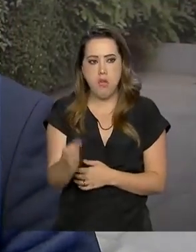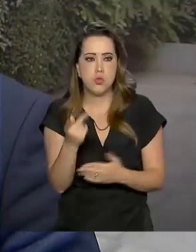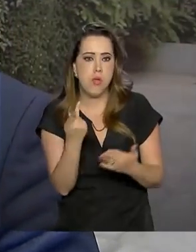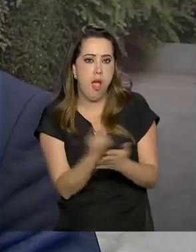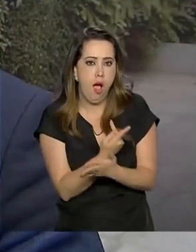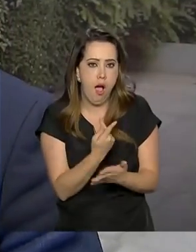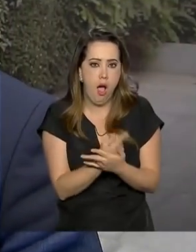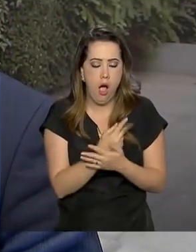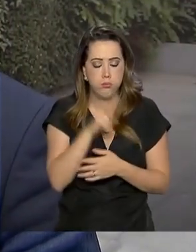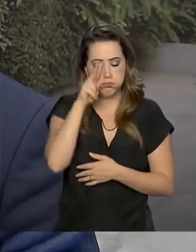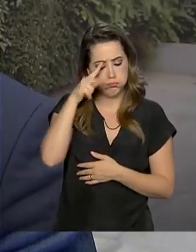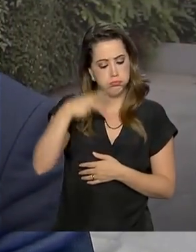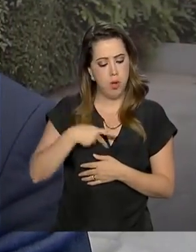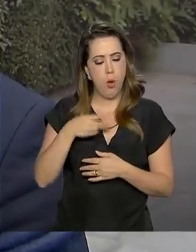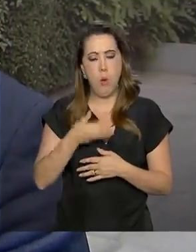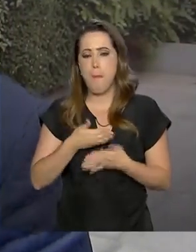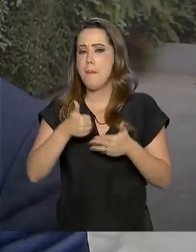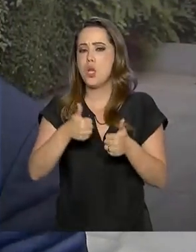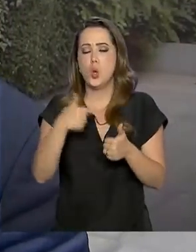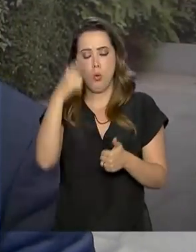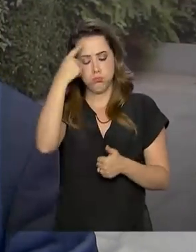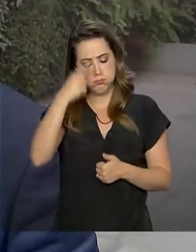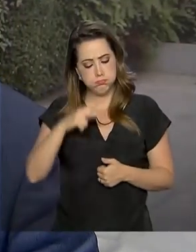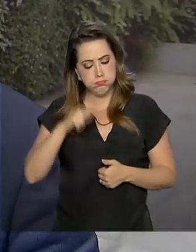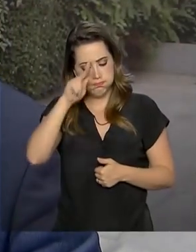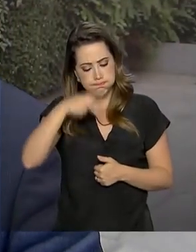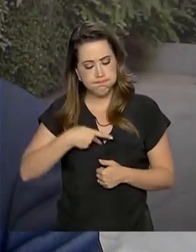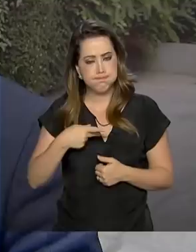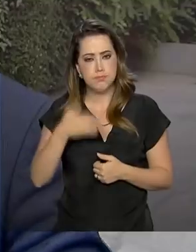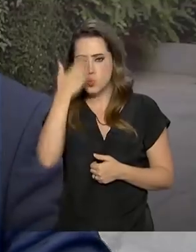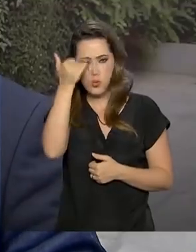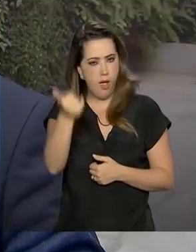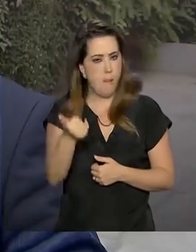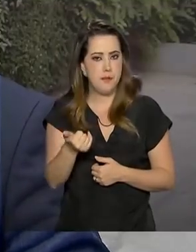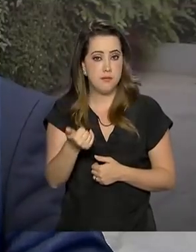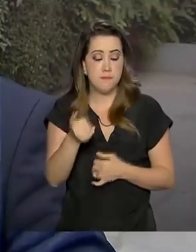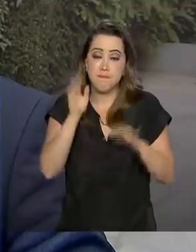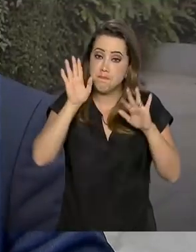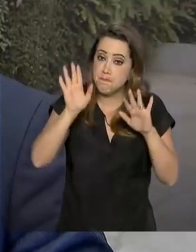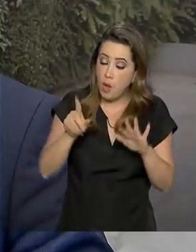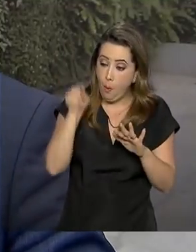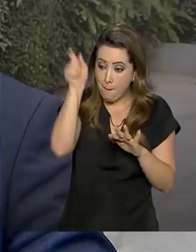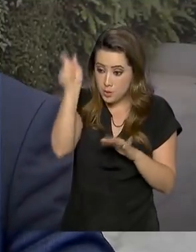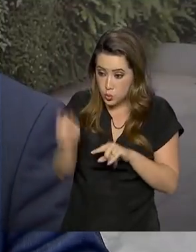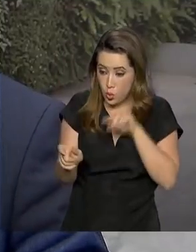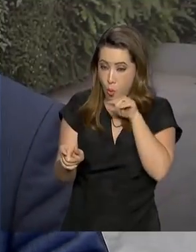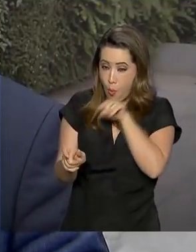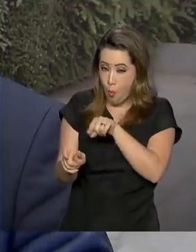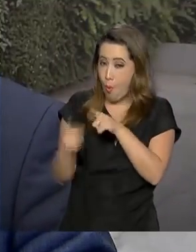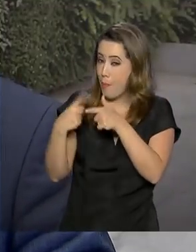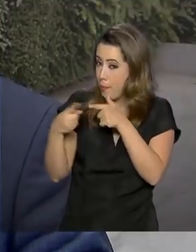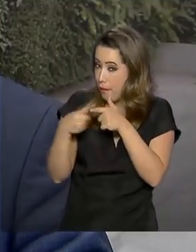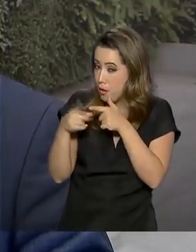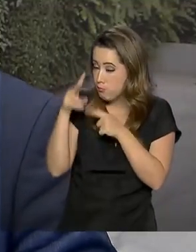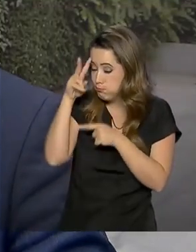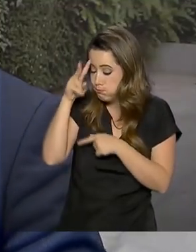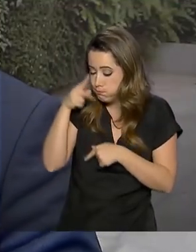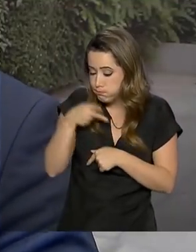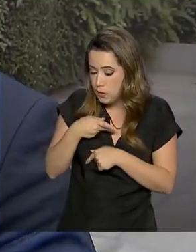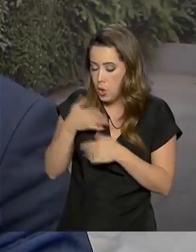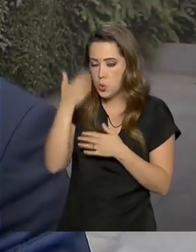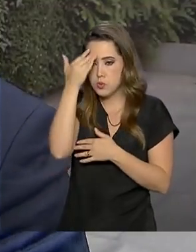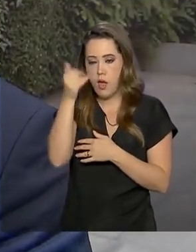dificuldades de avaliar o que é mais apropriado para si. E nessa condição específica, para que haja internação involuntária,